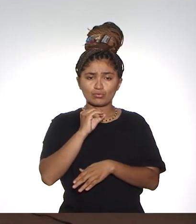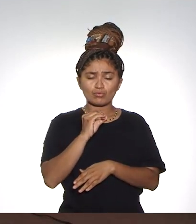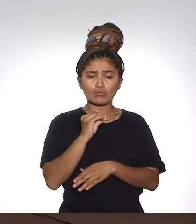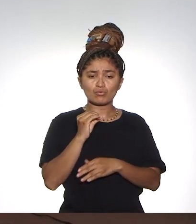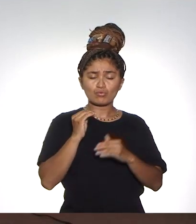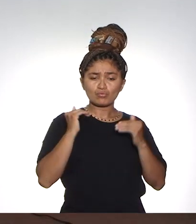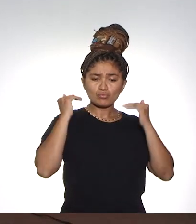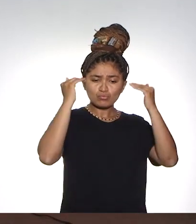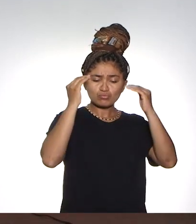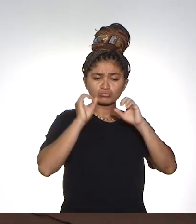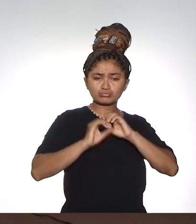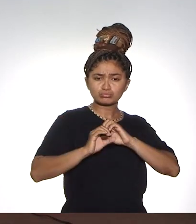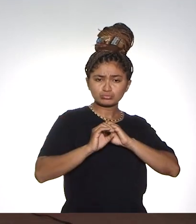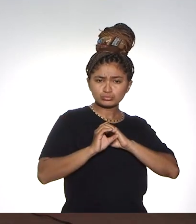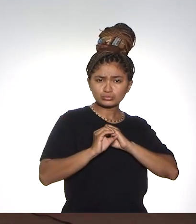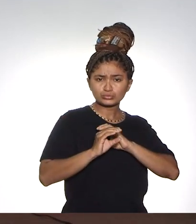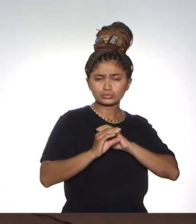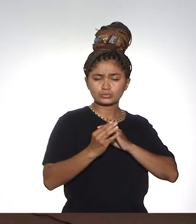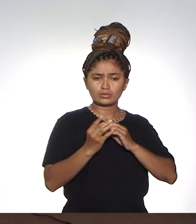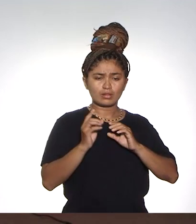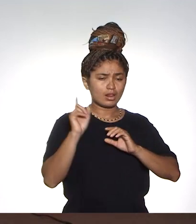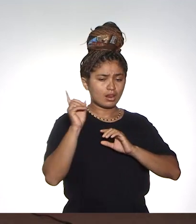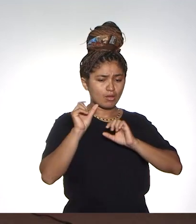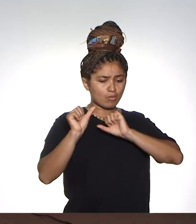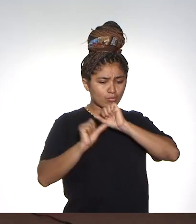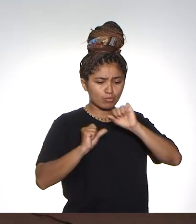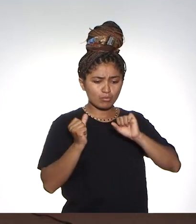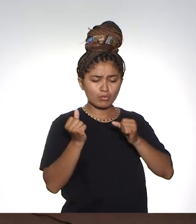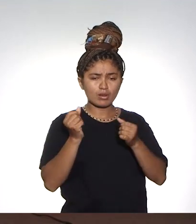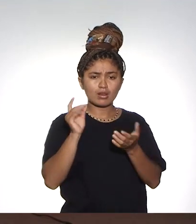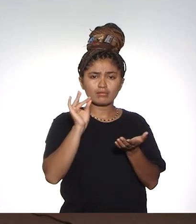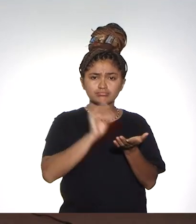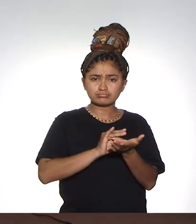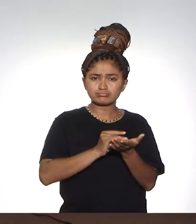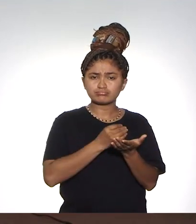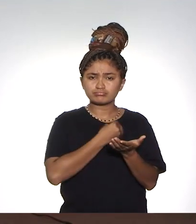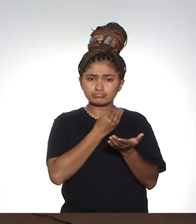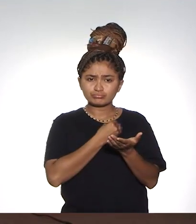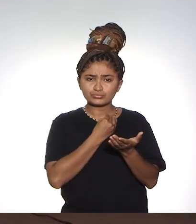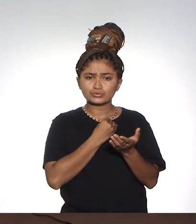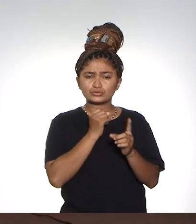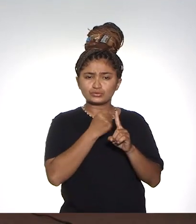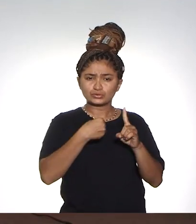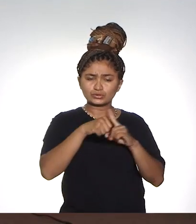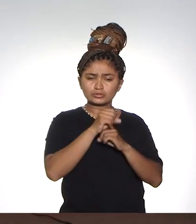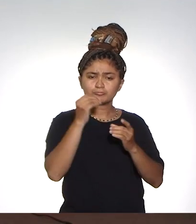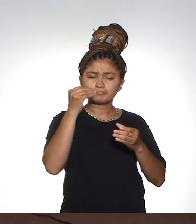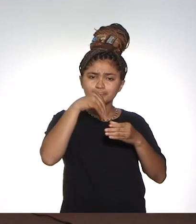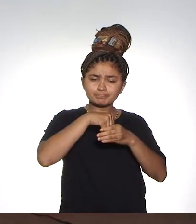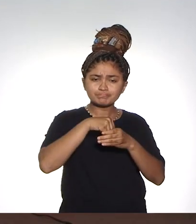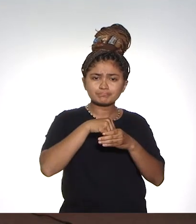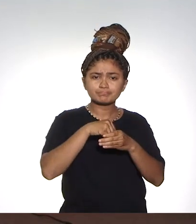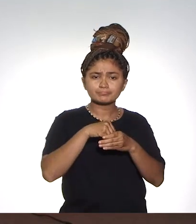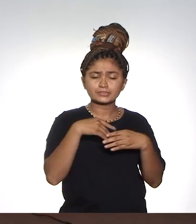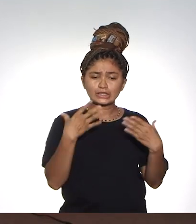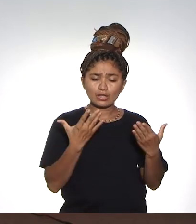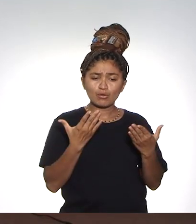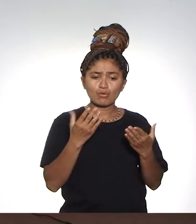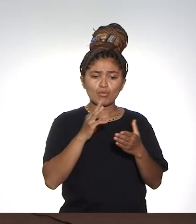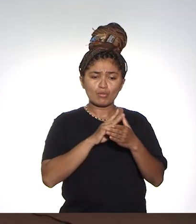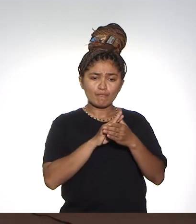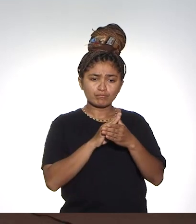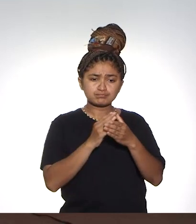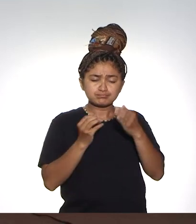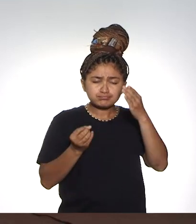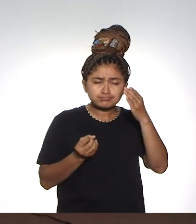premissa que fala que é uma instituição de ensino superior, que não muda a realidade social na qual ela está inserida, não tem motivo da sua existência. E a universidade,